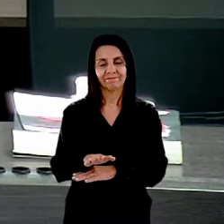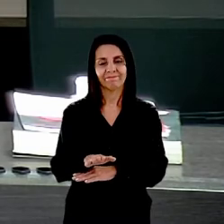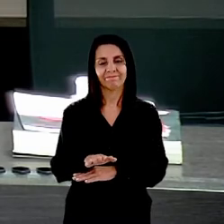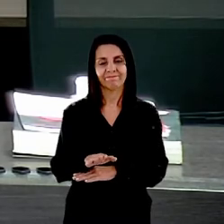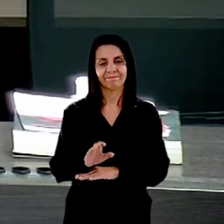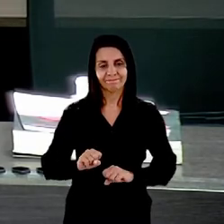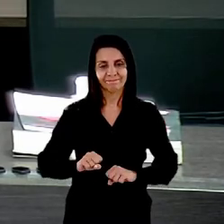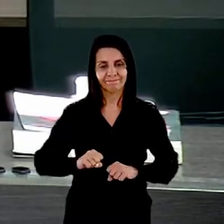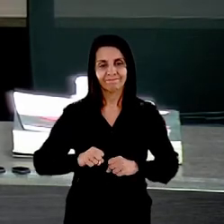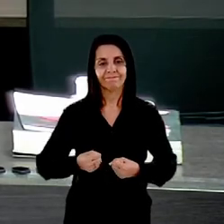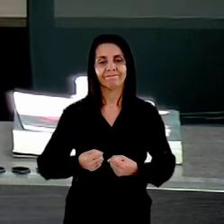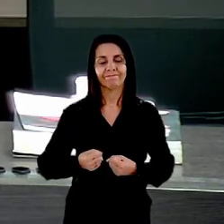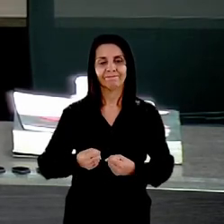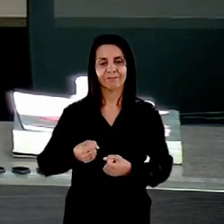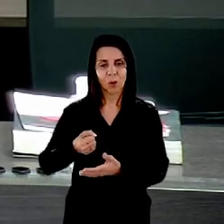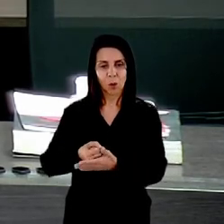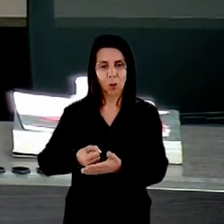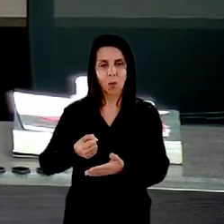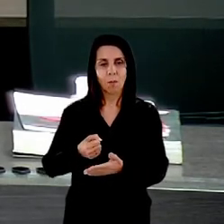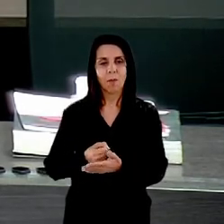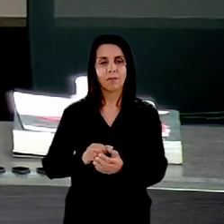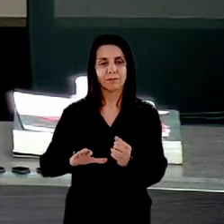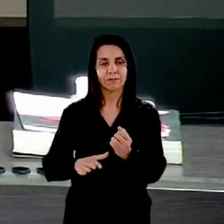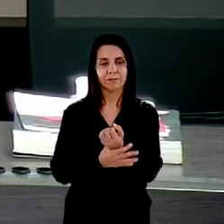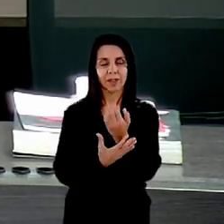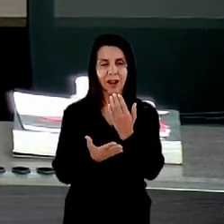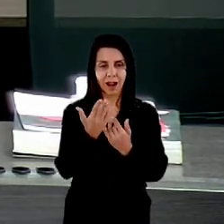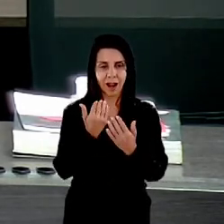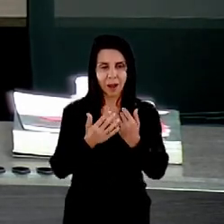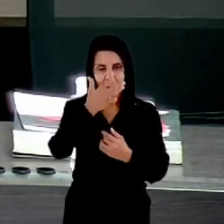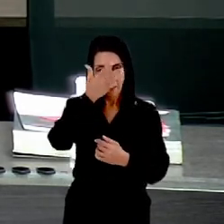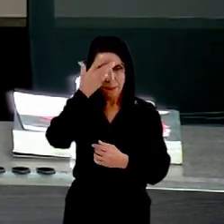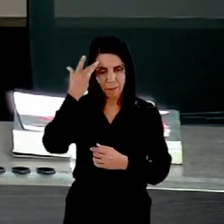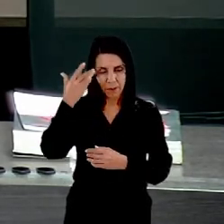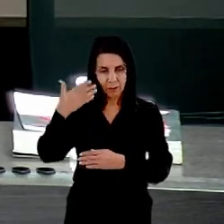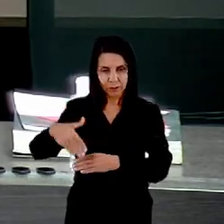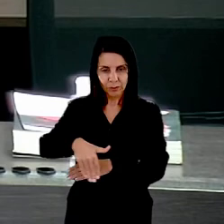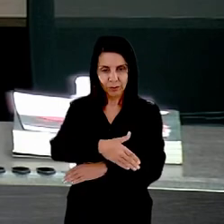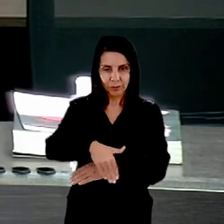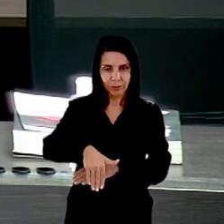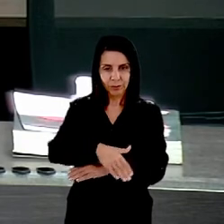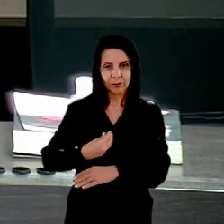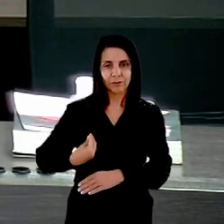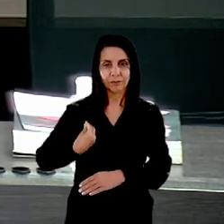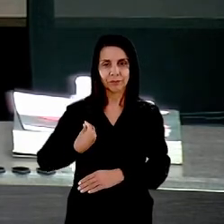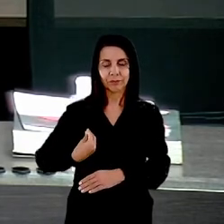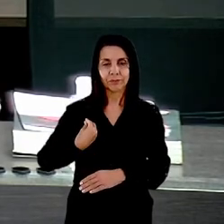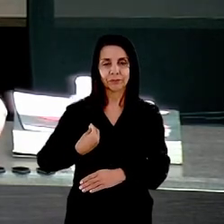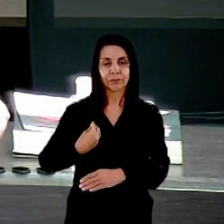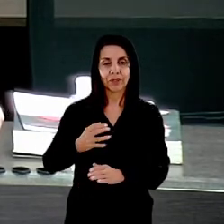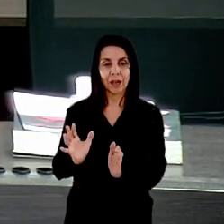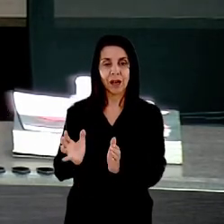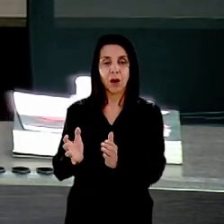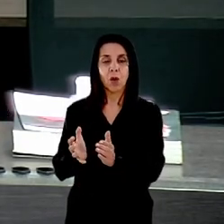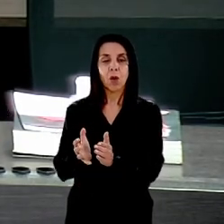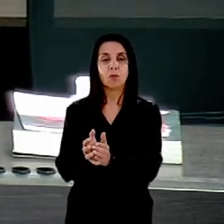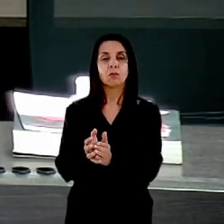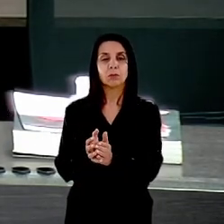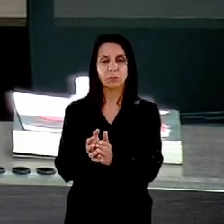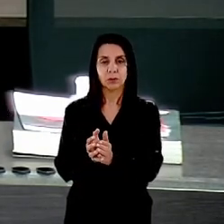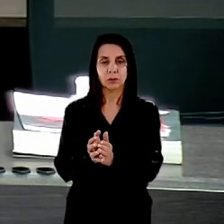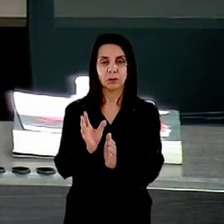à insegurança alimentar e a defesa das pessoas em situação de rua a comissão de defesa dos direitos fundamentais por seus